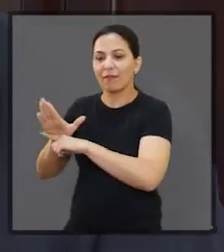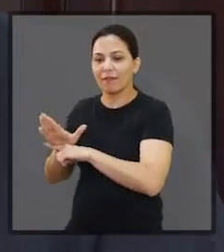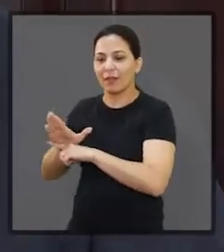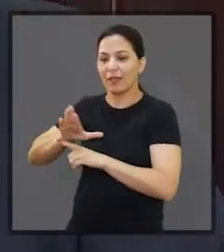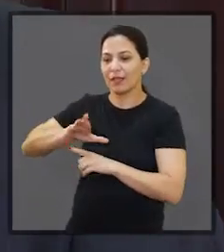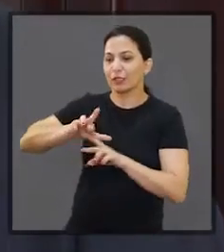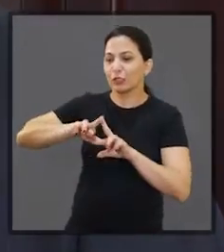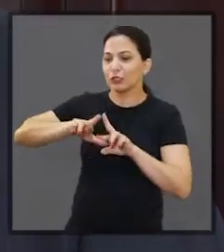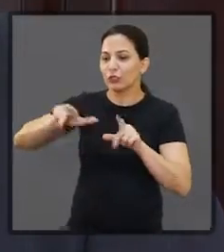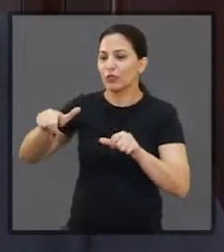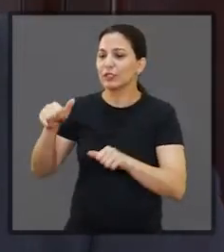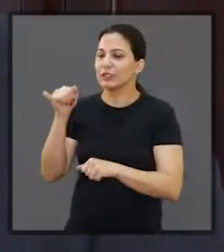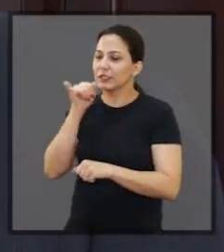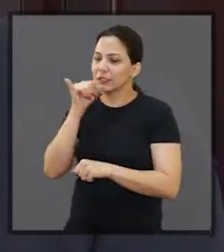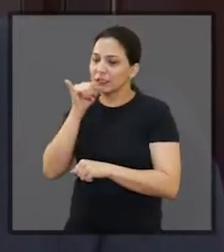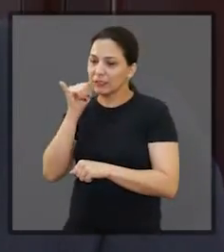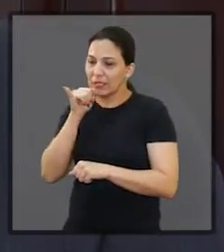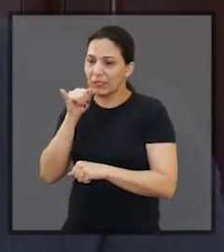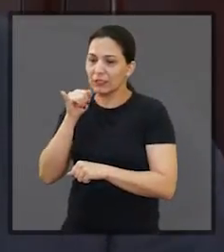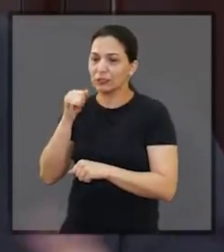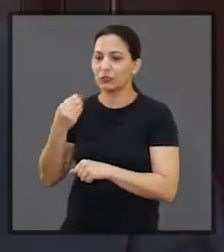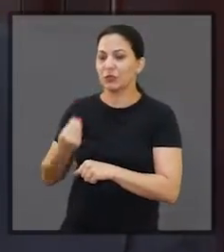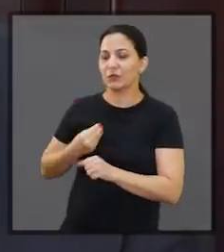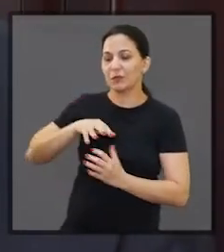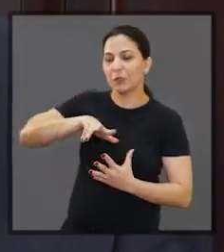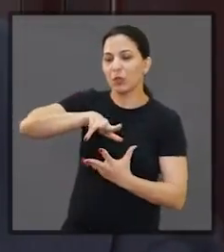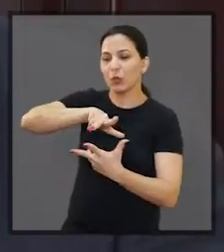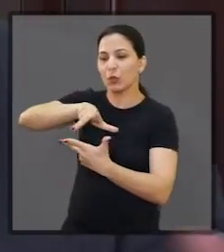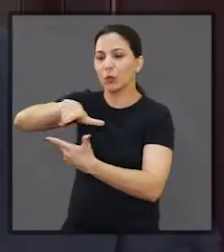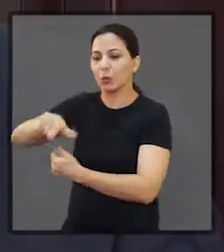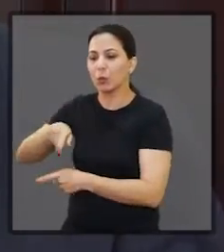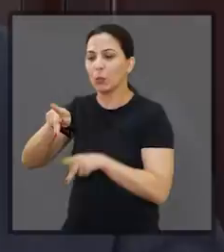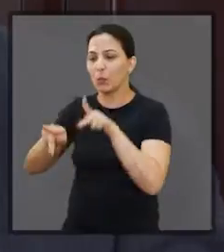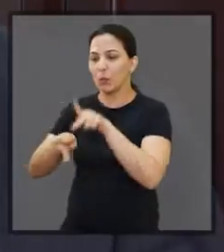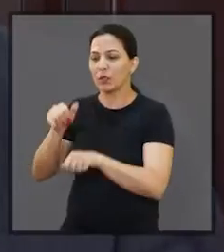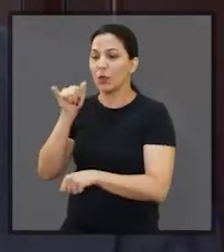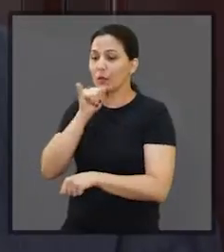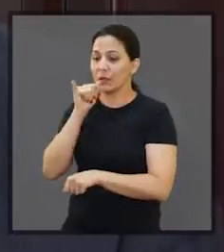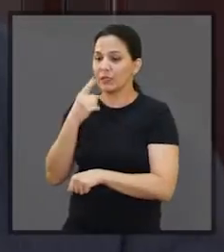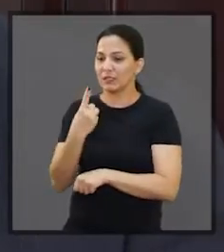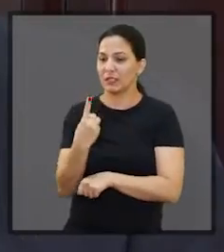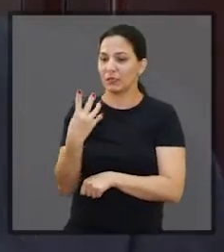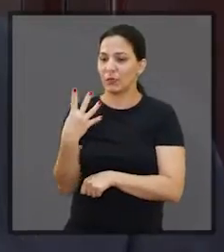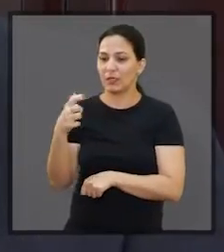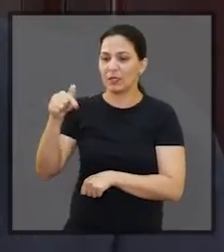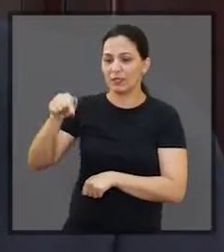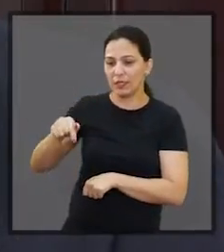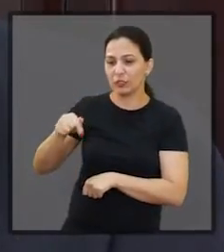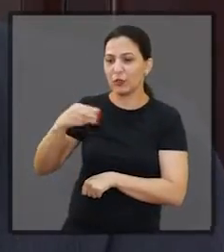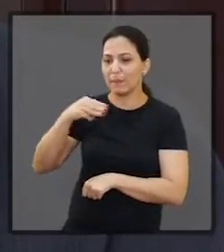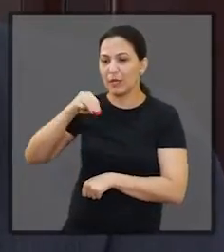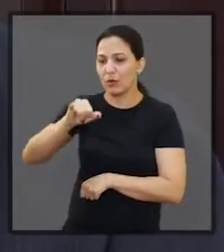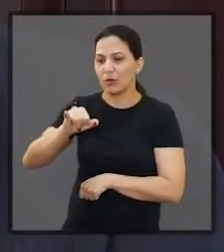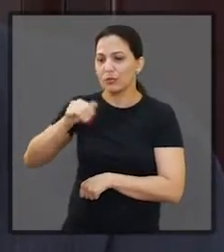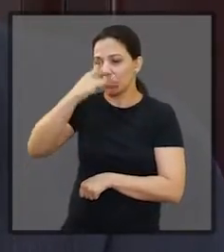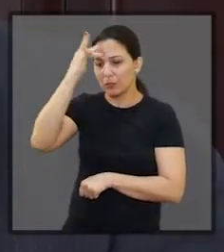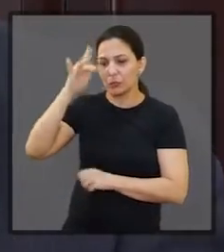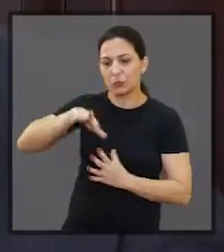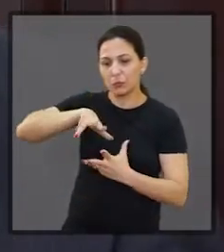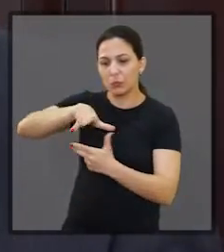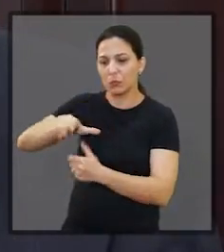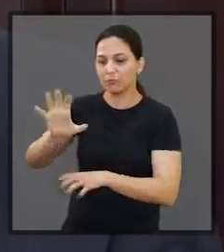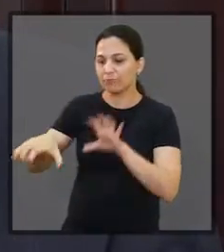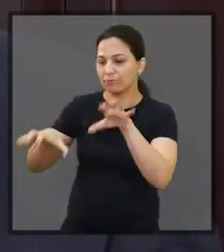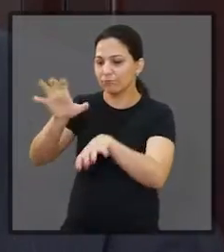atender anseios e necessidades de todo, desse todo chamado povo italiano, que são 147 milhões de almas